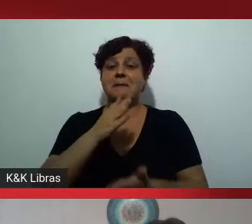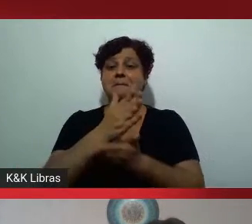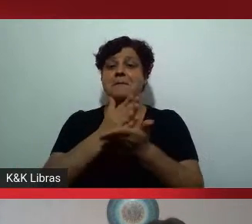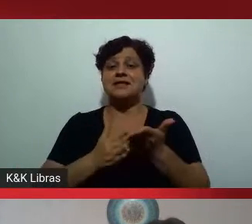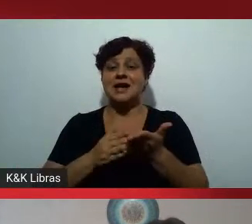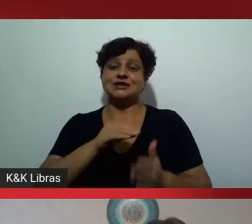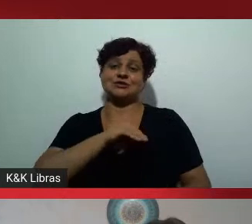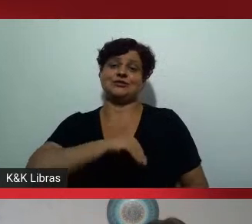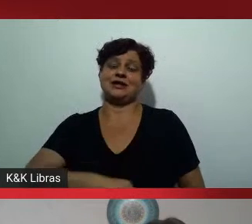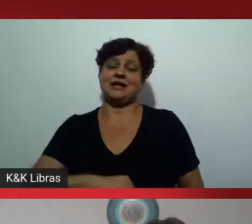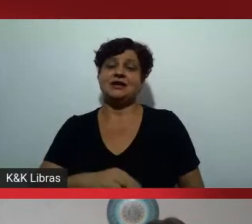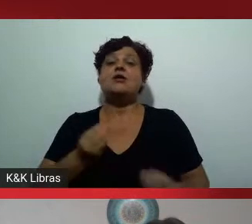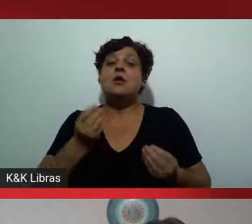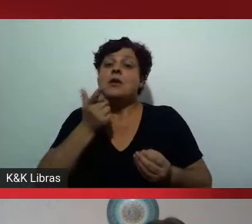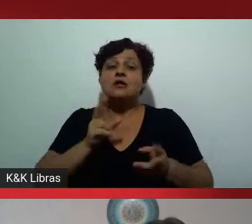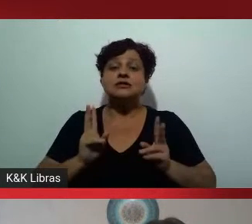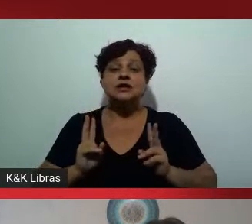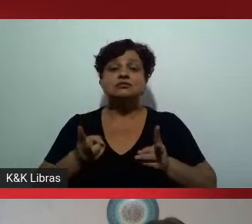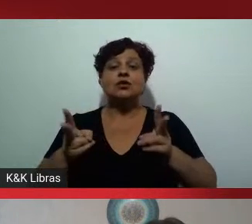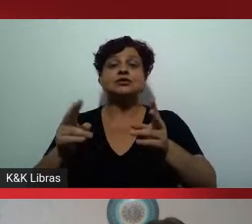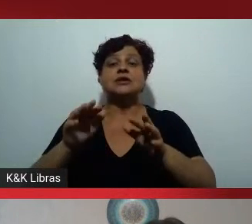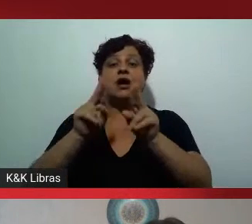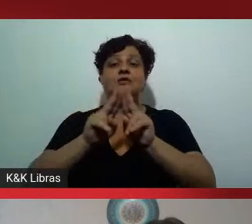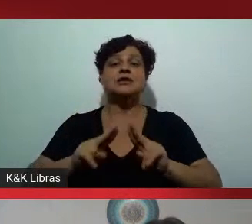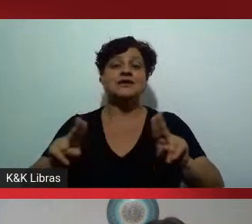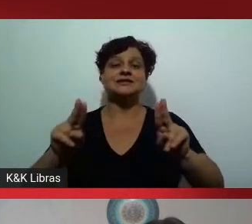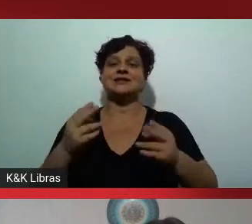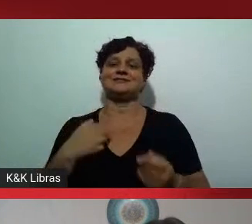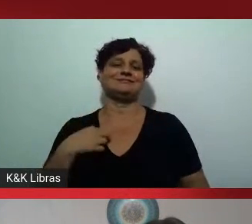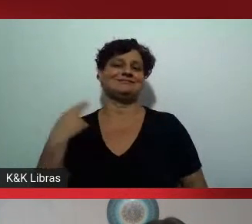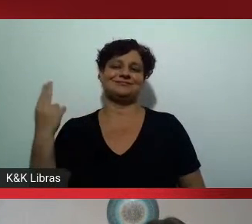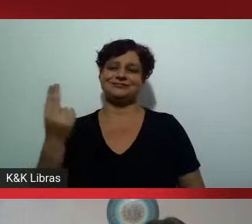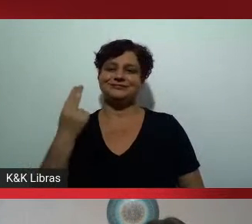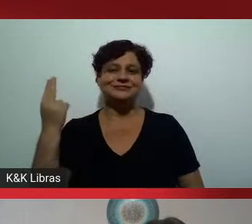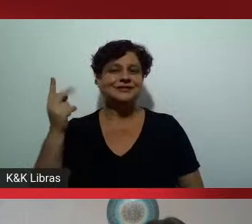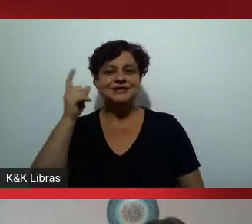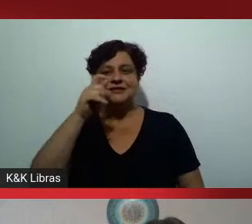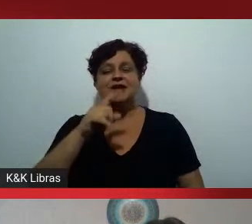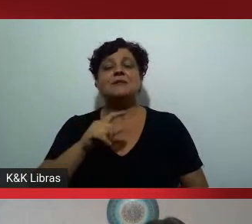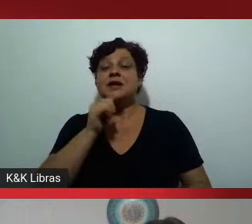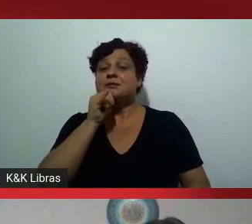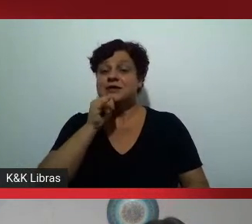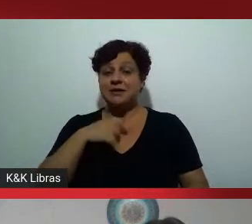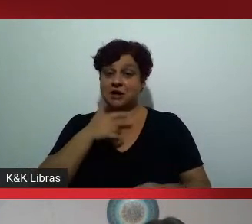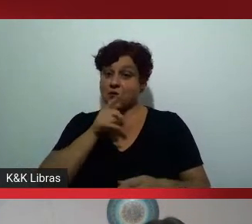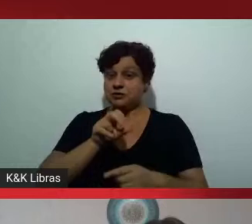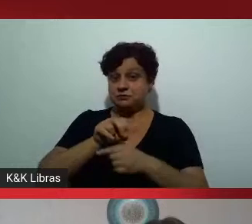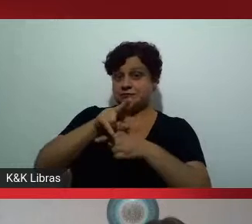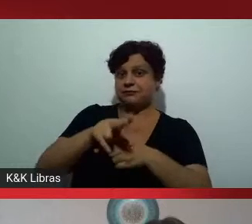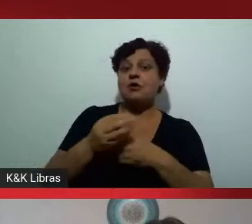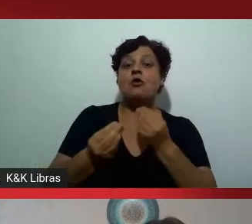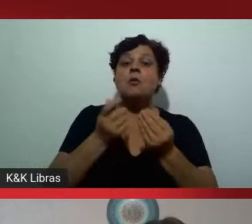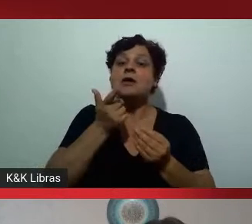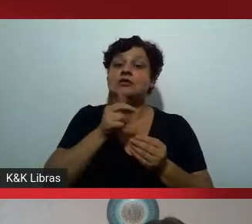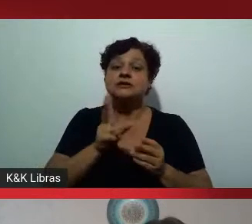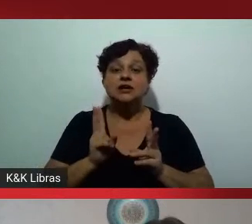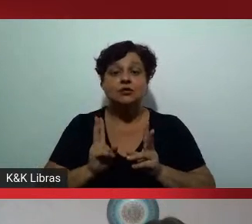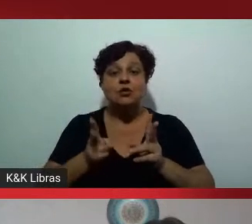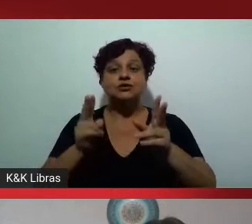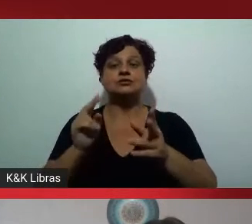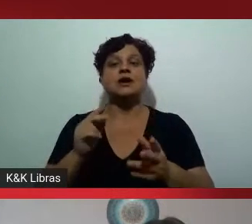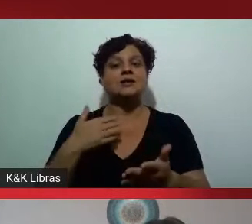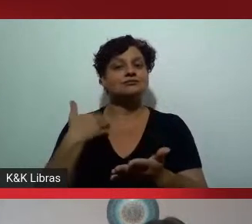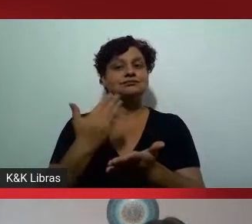consiga permanecer na universidade. Mas aí nós temos que pensar a pós-permanência, né? A pós-permanência está diretamente